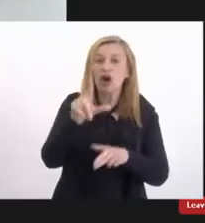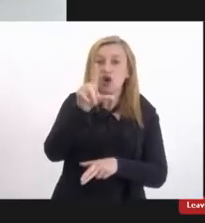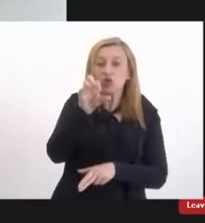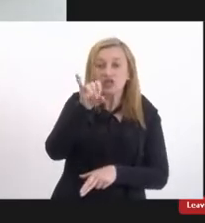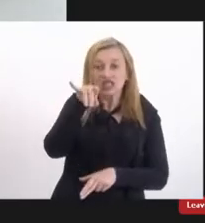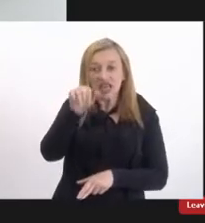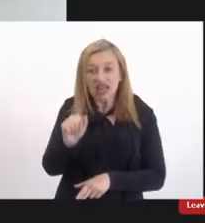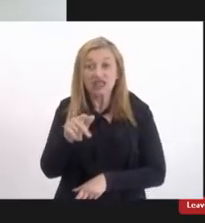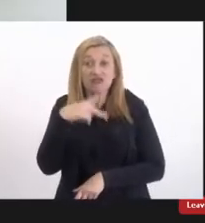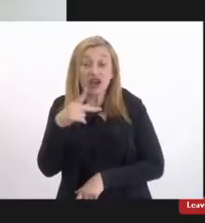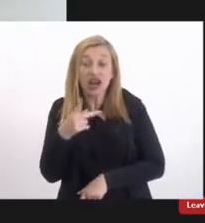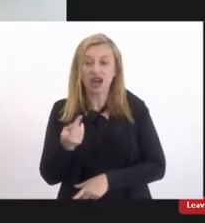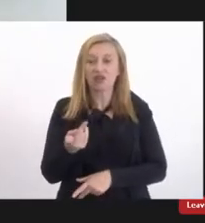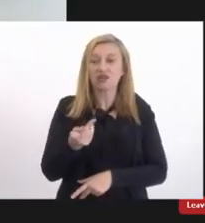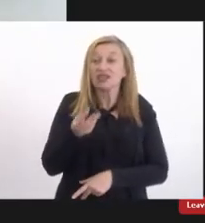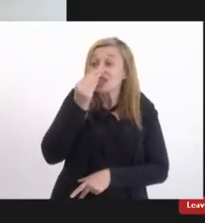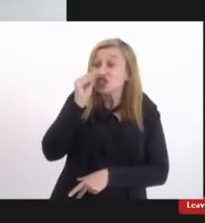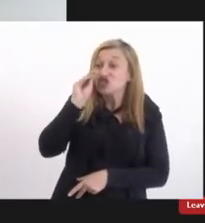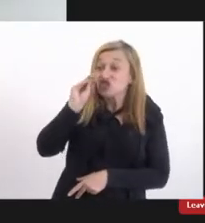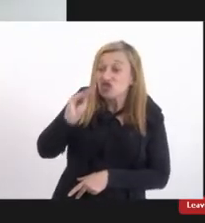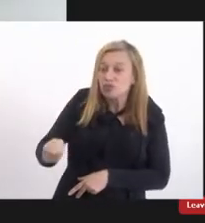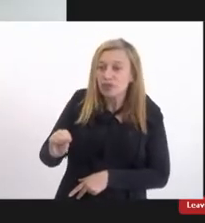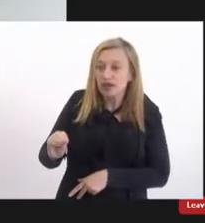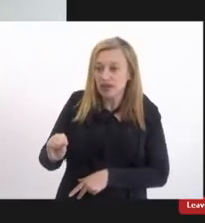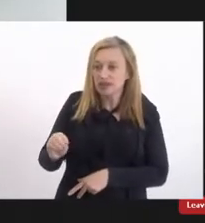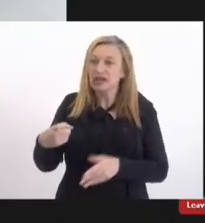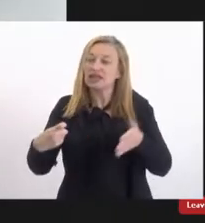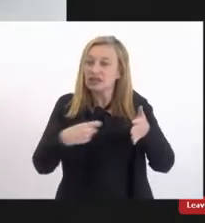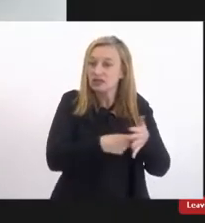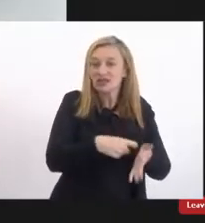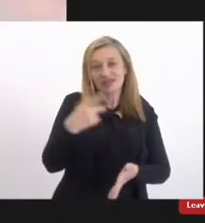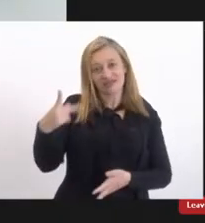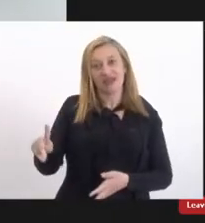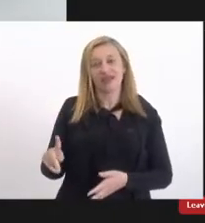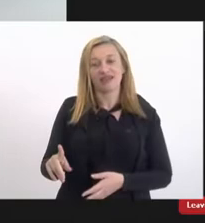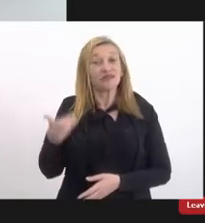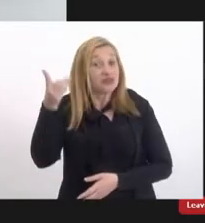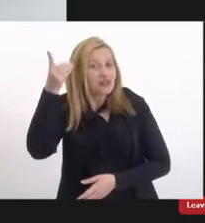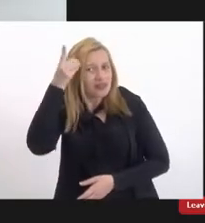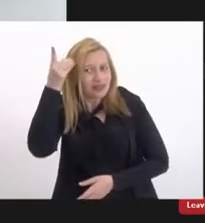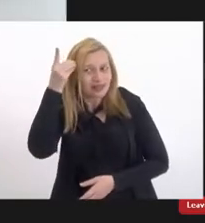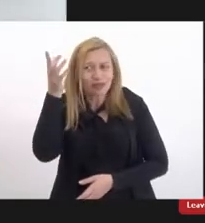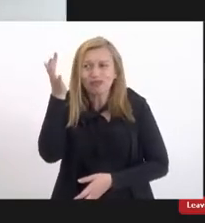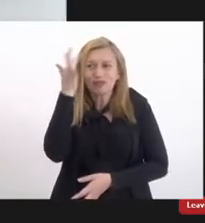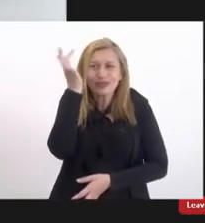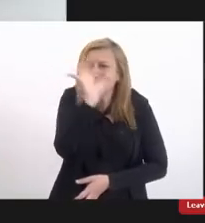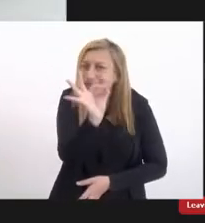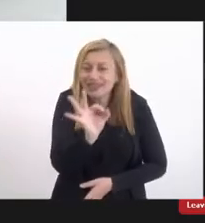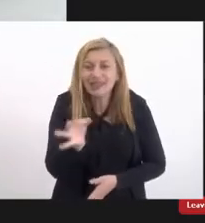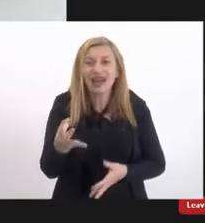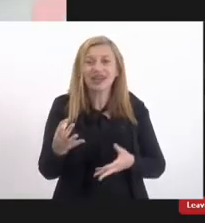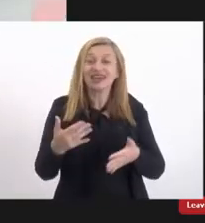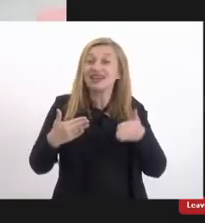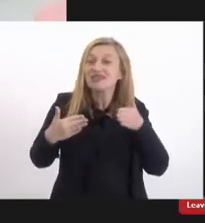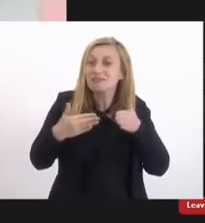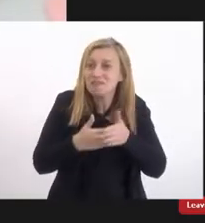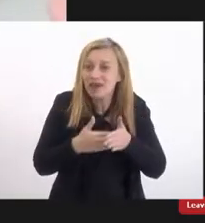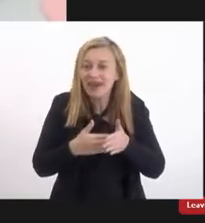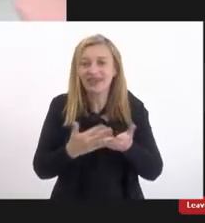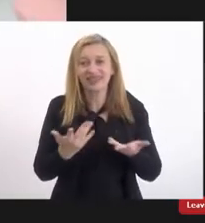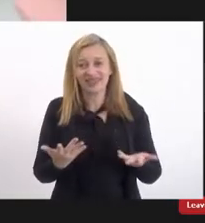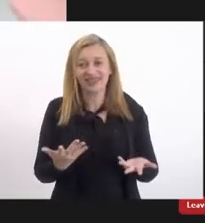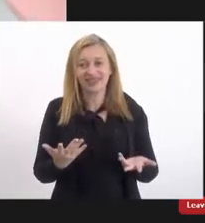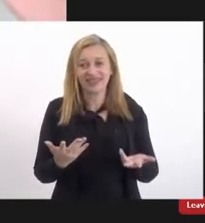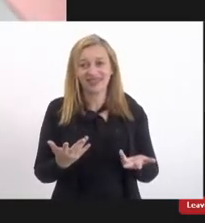desconsidera o discurso ele é deficiente intelectual ele não entende e isso impede o predador